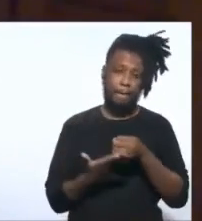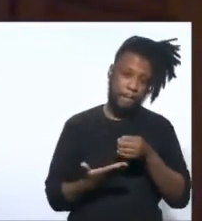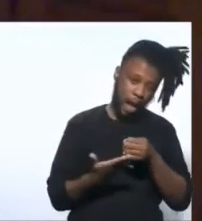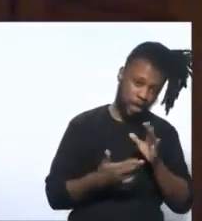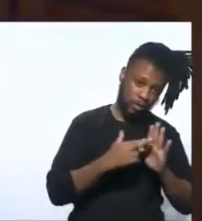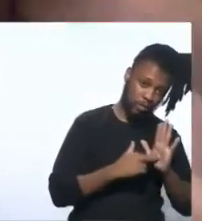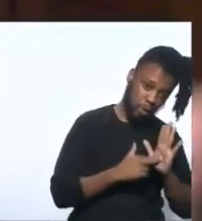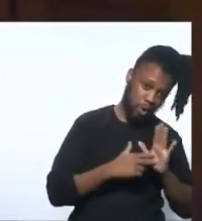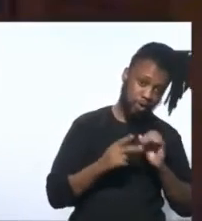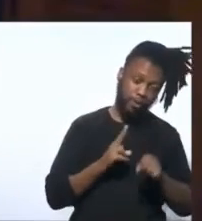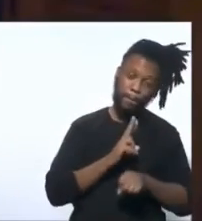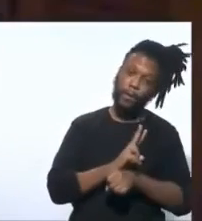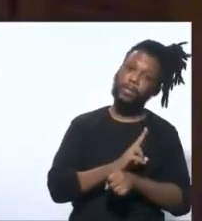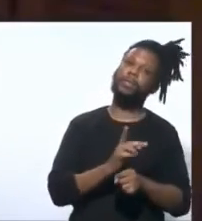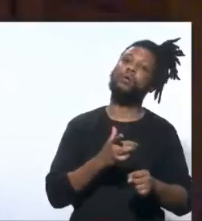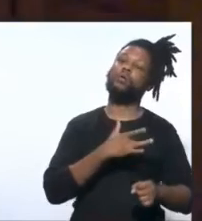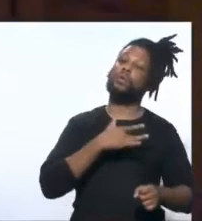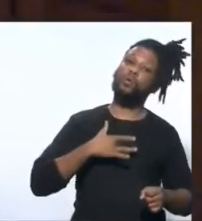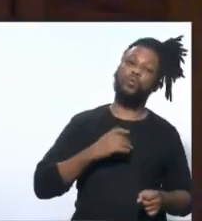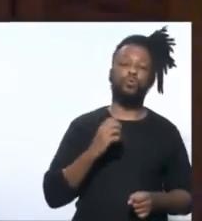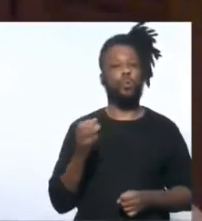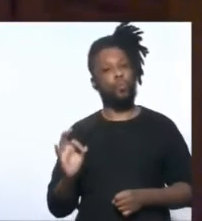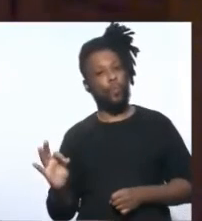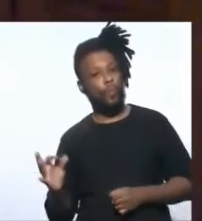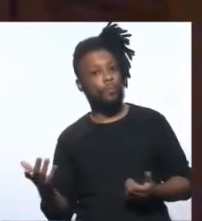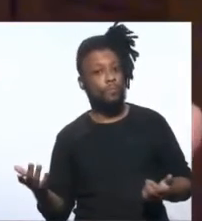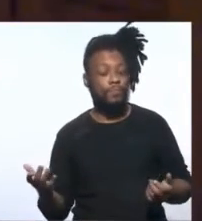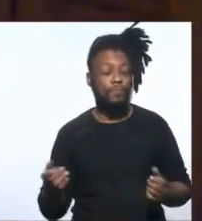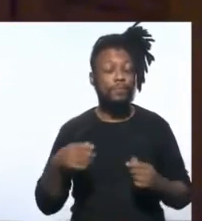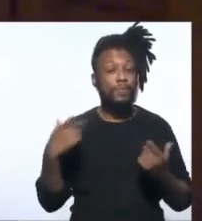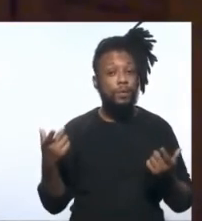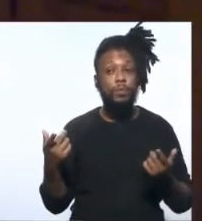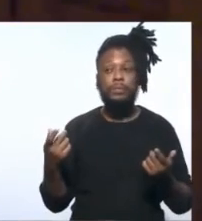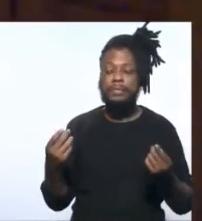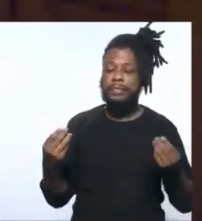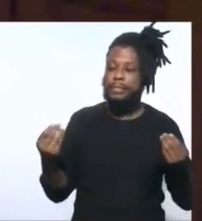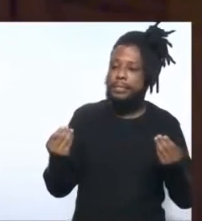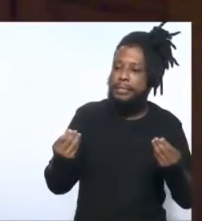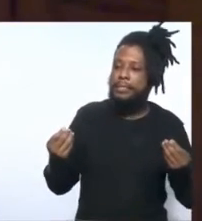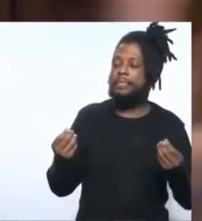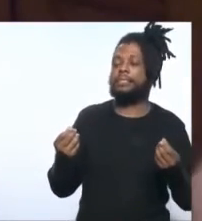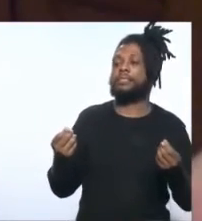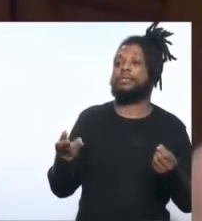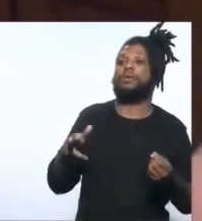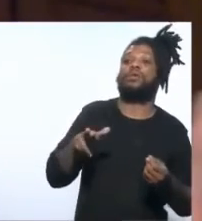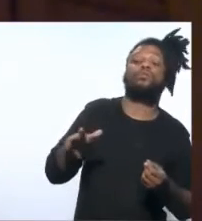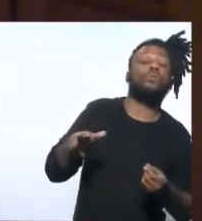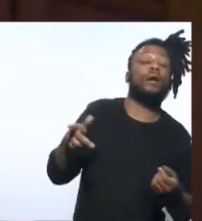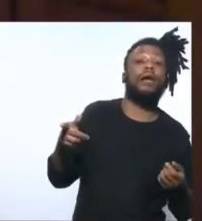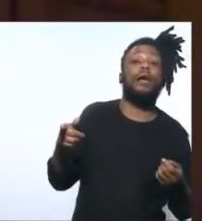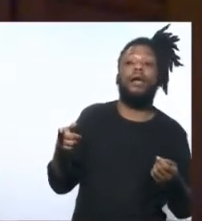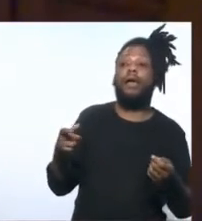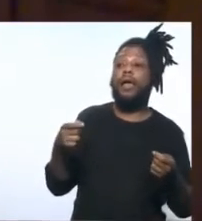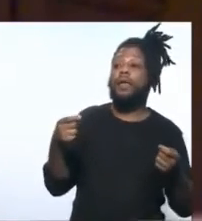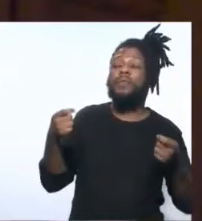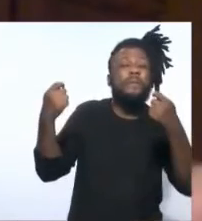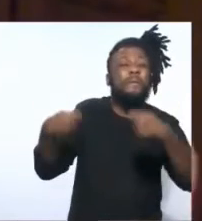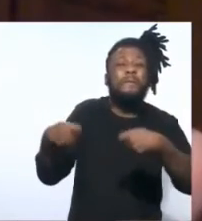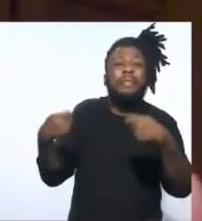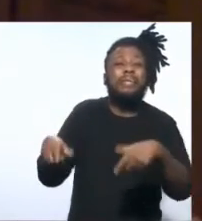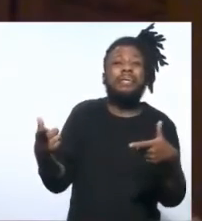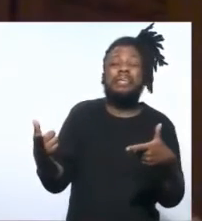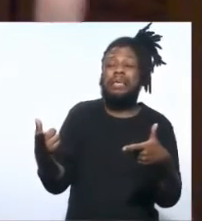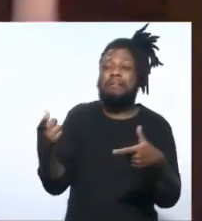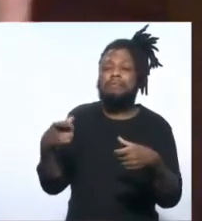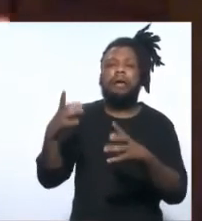proteção à saúde, eu não tenho. Então, não há a necessidade da gente se esgrimir ao nível que está se